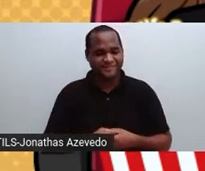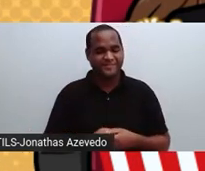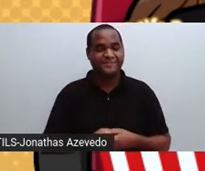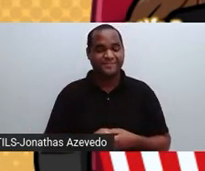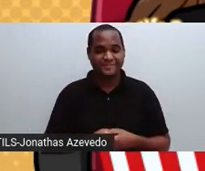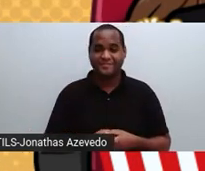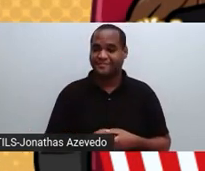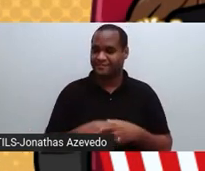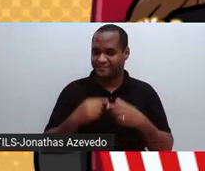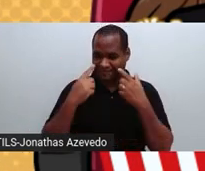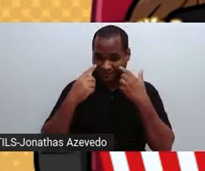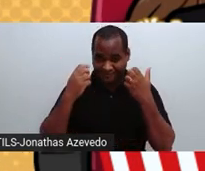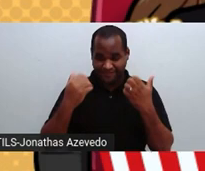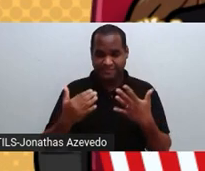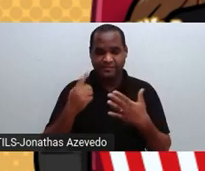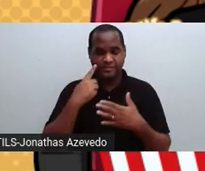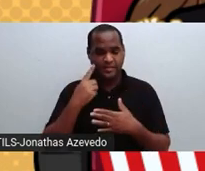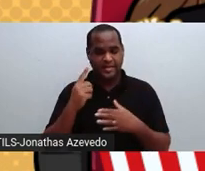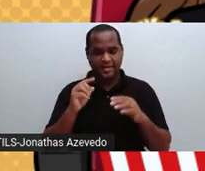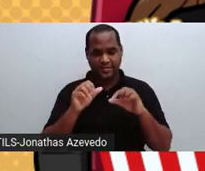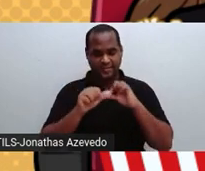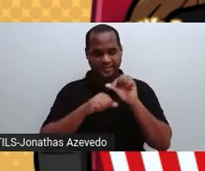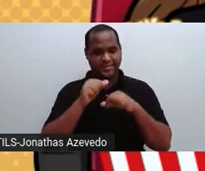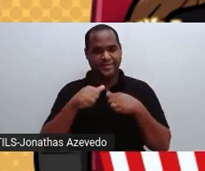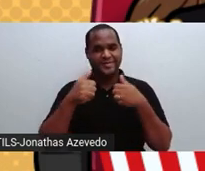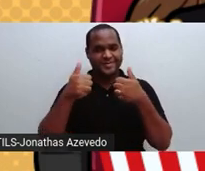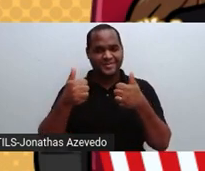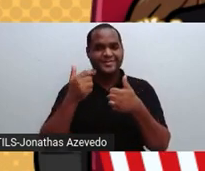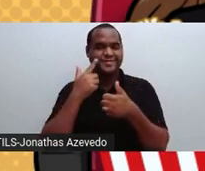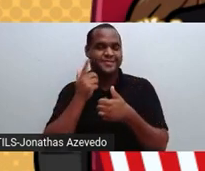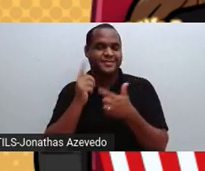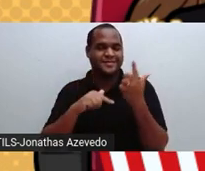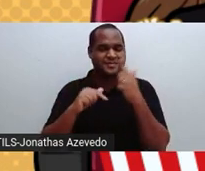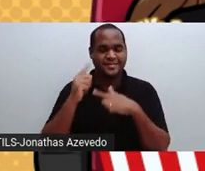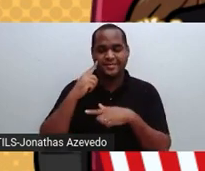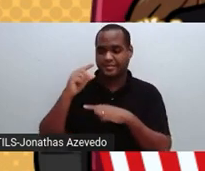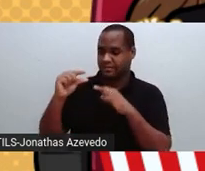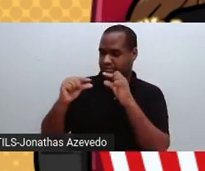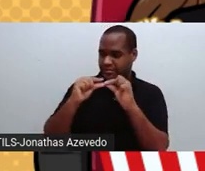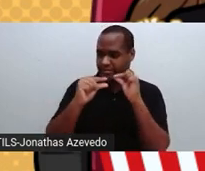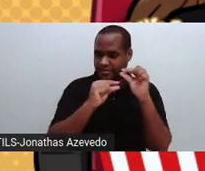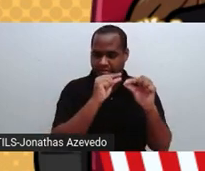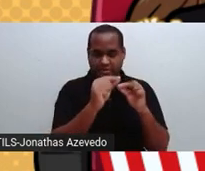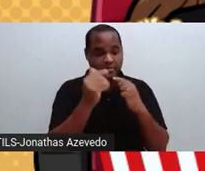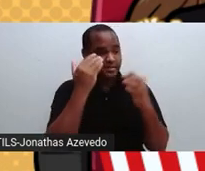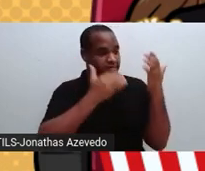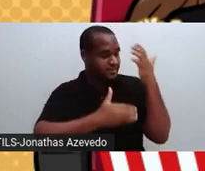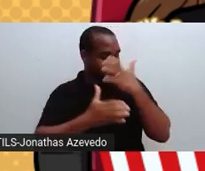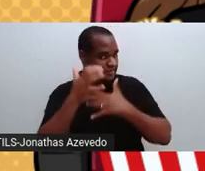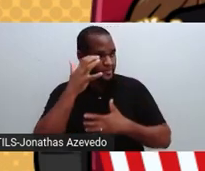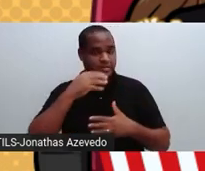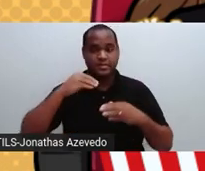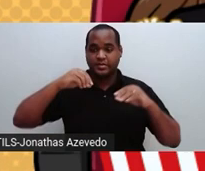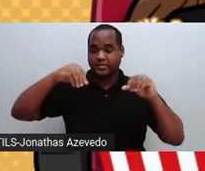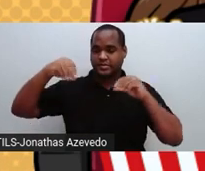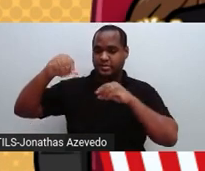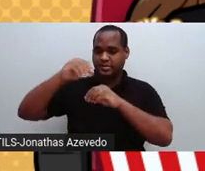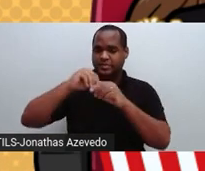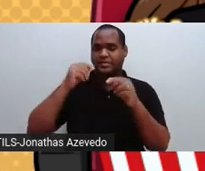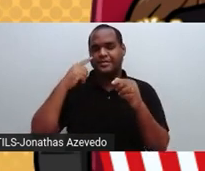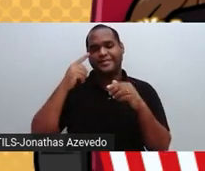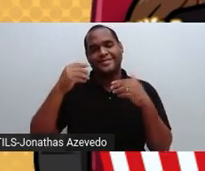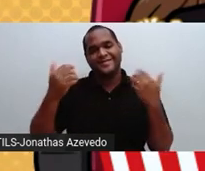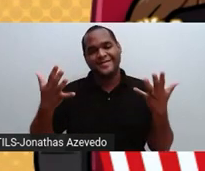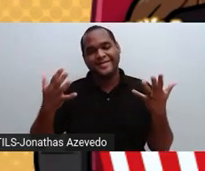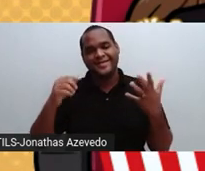Acho melhor passar uma espiadora neste lugar, pois as únicas partículas que eu vejo são as de boeira. Por hora é só, pessoal.